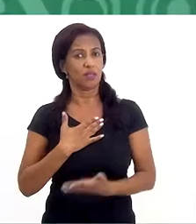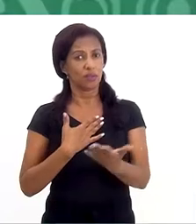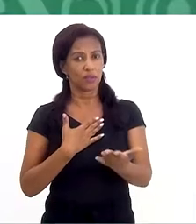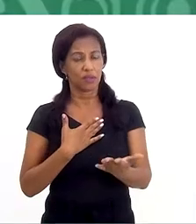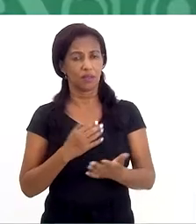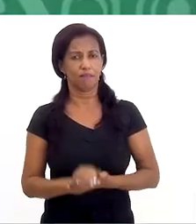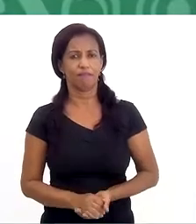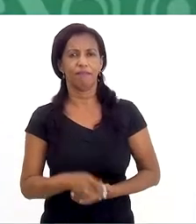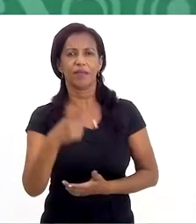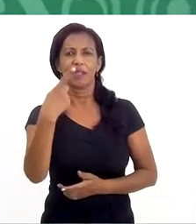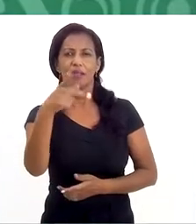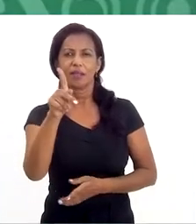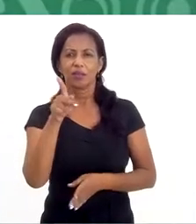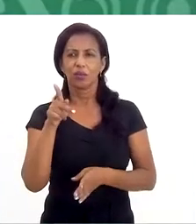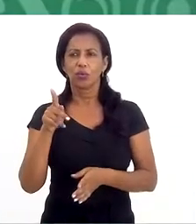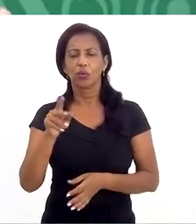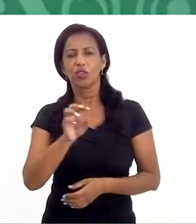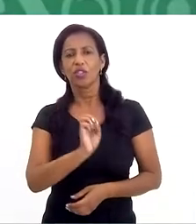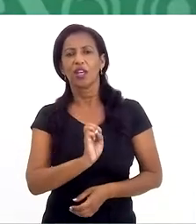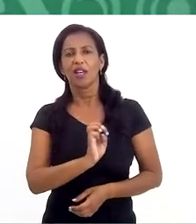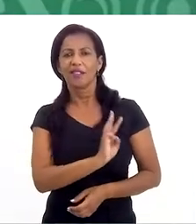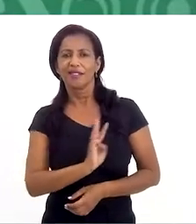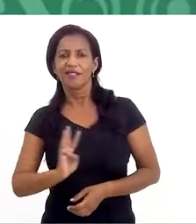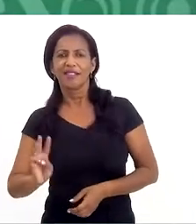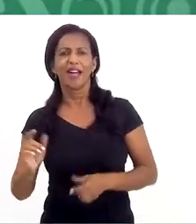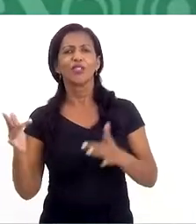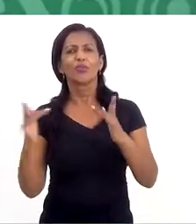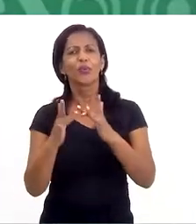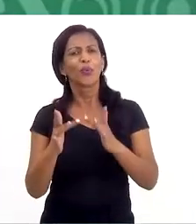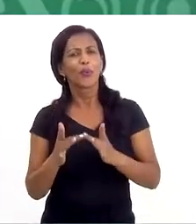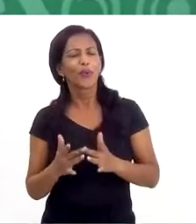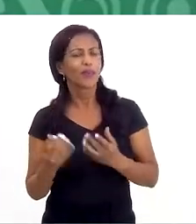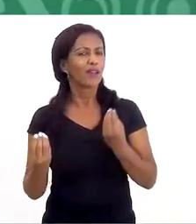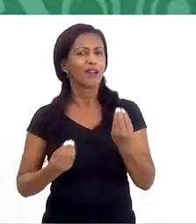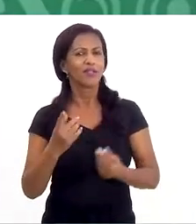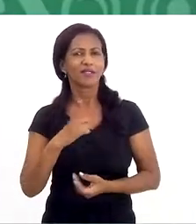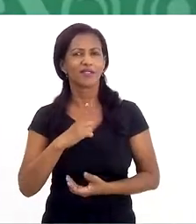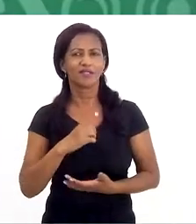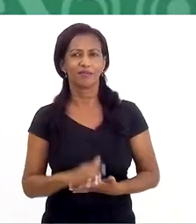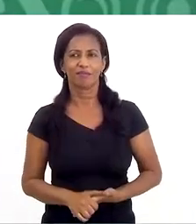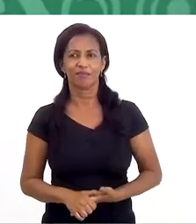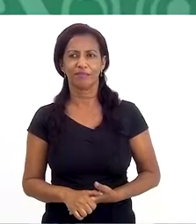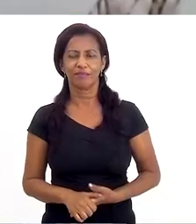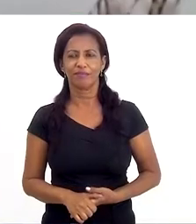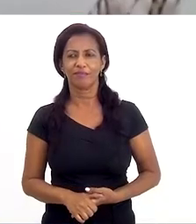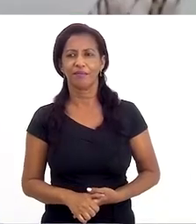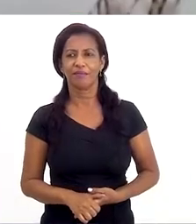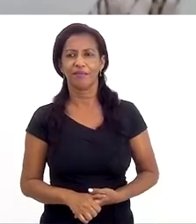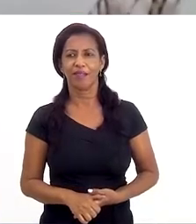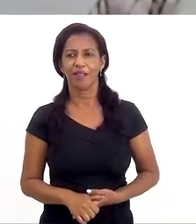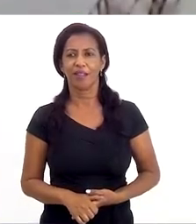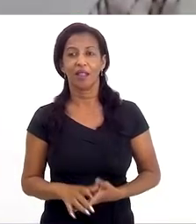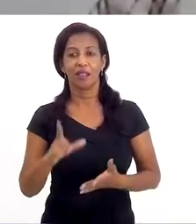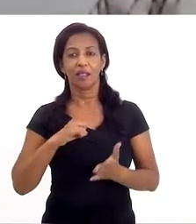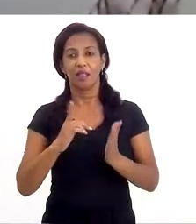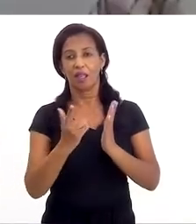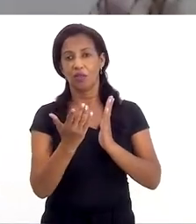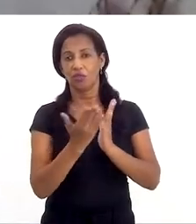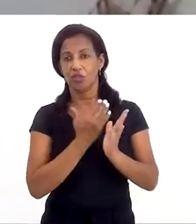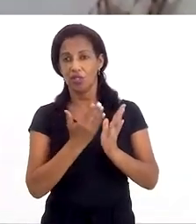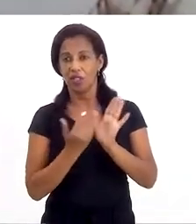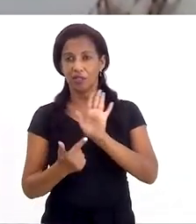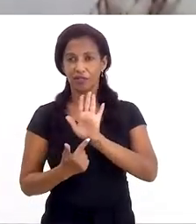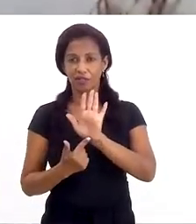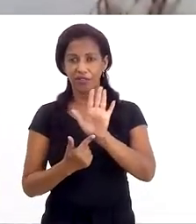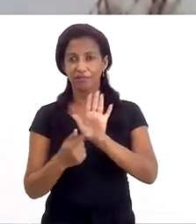Mauro, essas suas orientações, é site, Instagram, qual o contato que tem para você? Sim, temos os livros